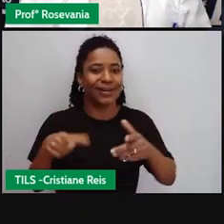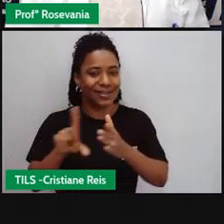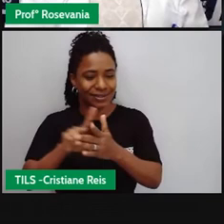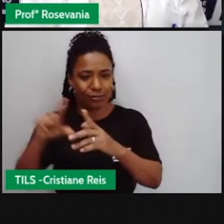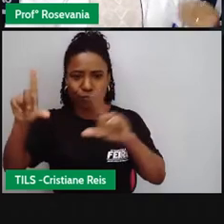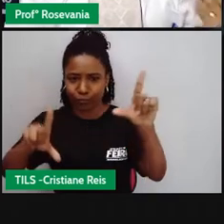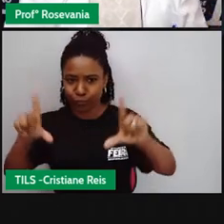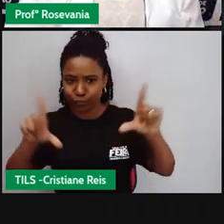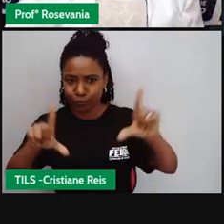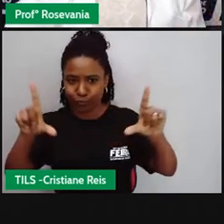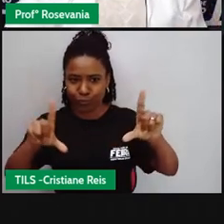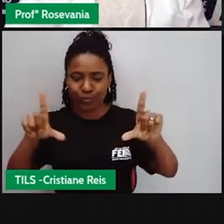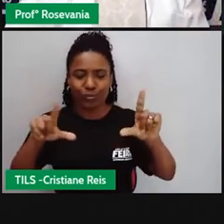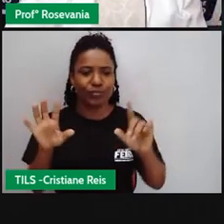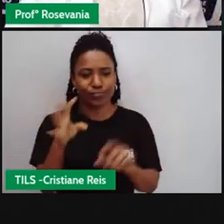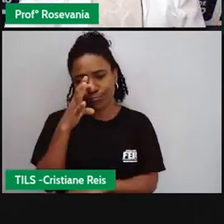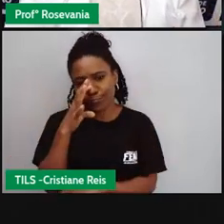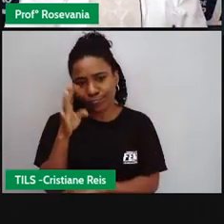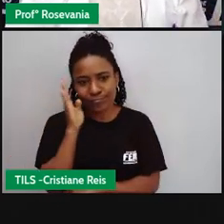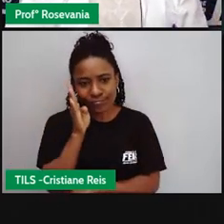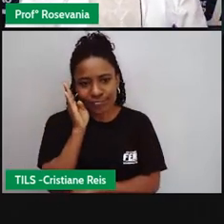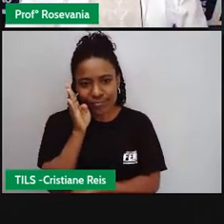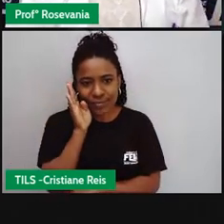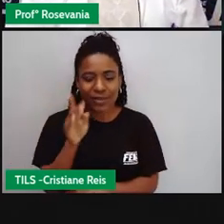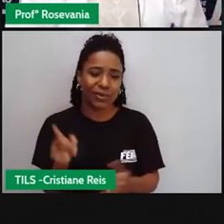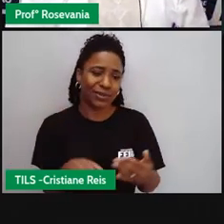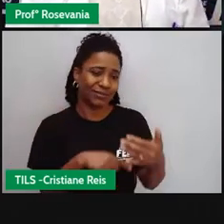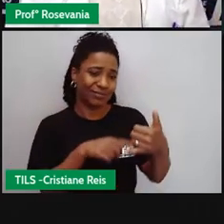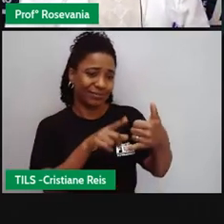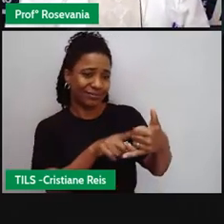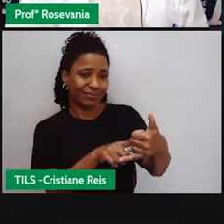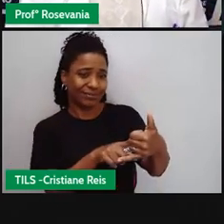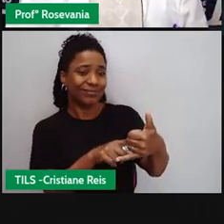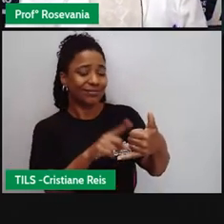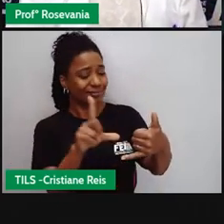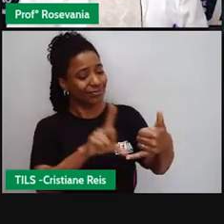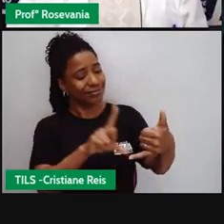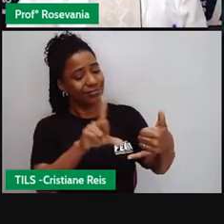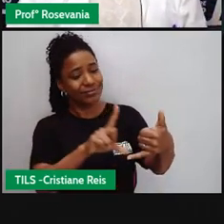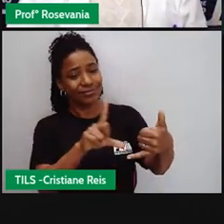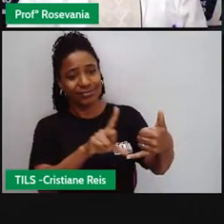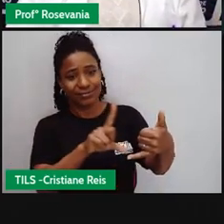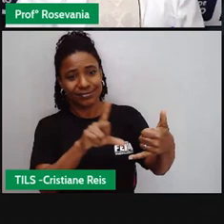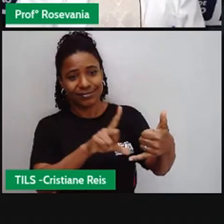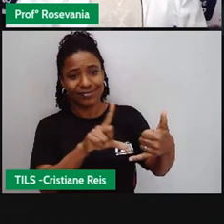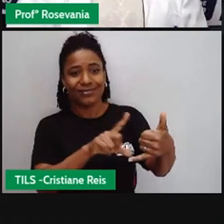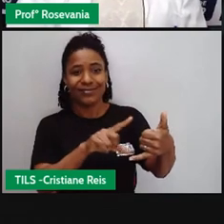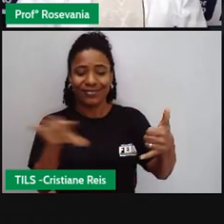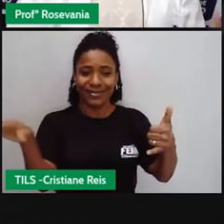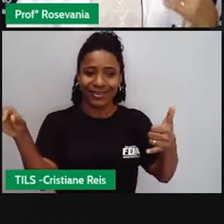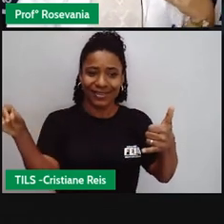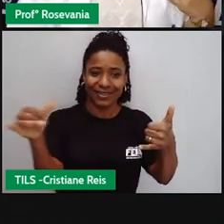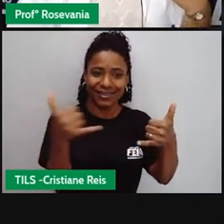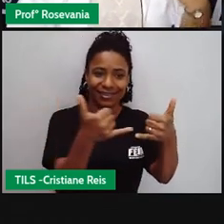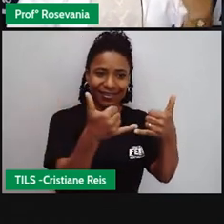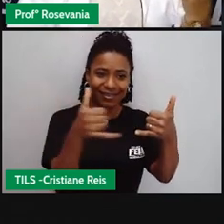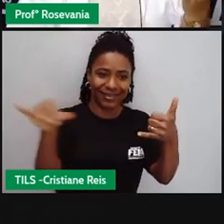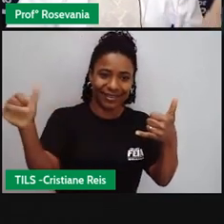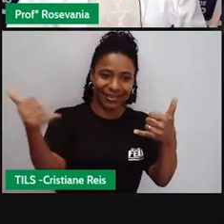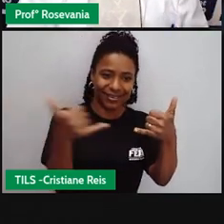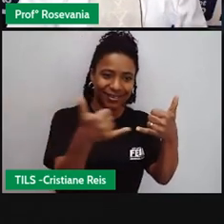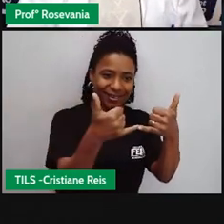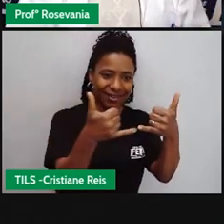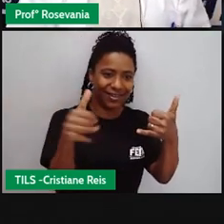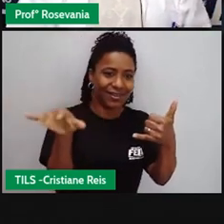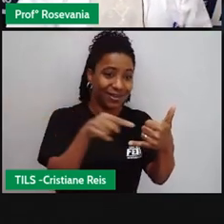TV mas hoje em dia você usa também esses outros aparelhos que eu citei para vocês para poder assistir as TVs porque os aparelhos são cada dia que passa mais